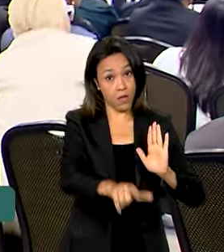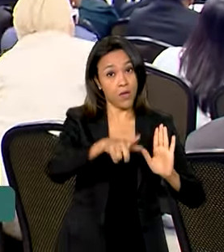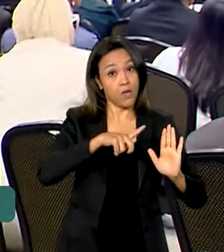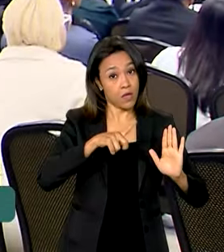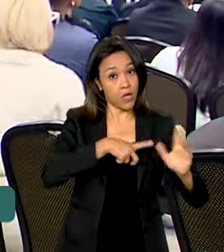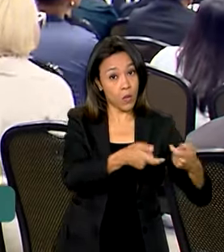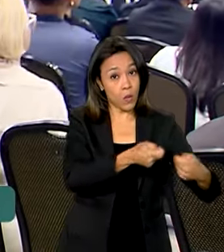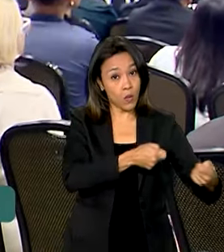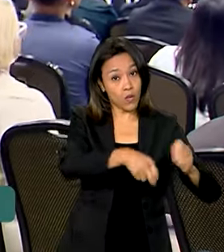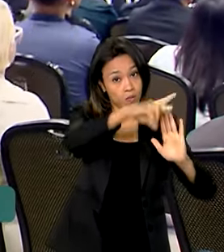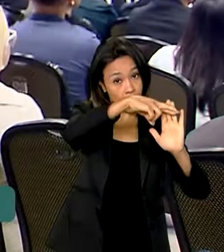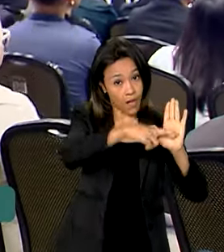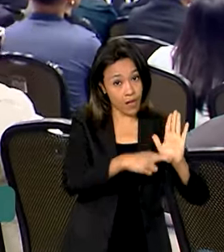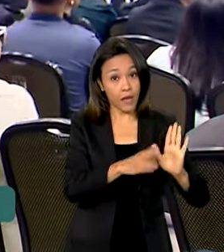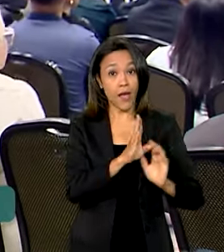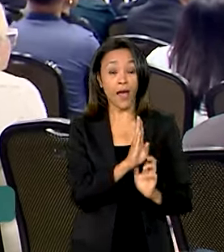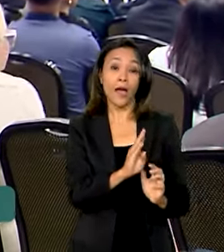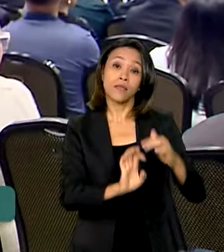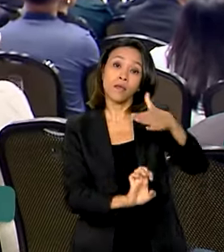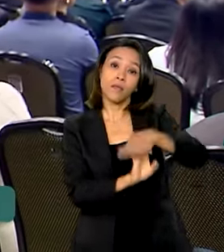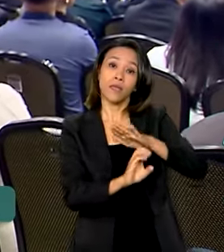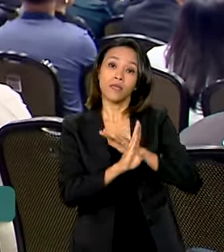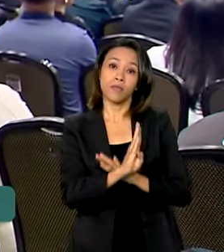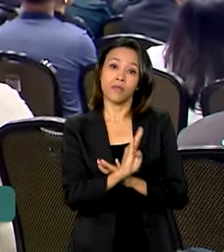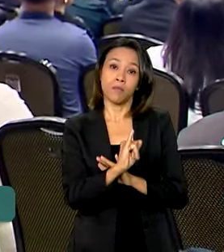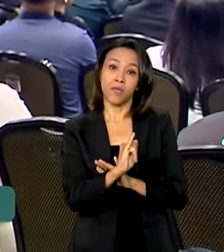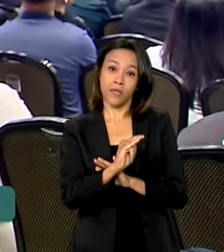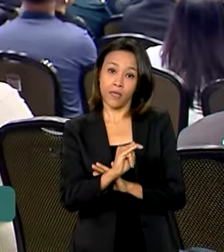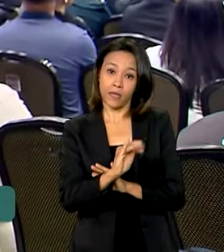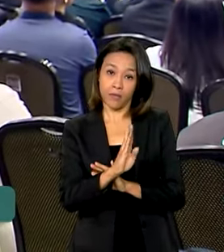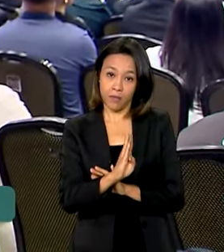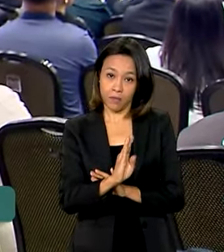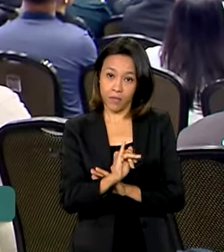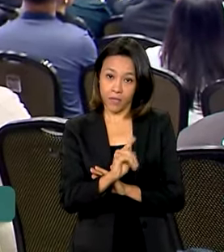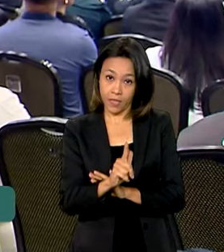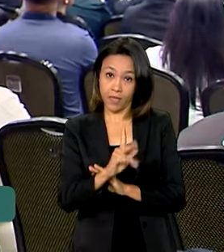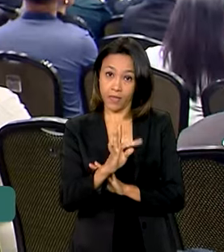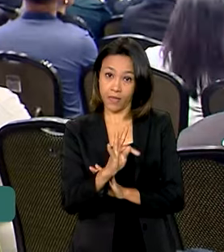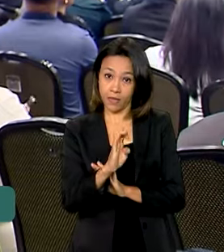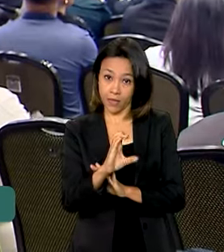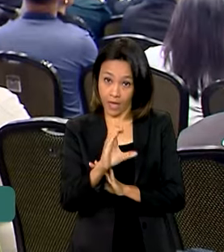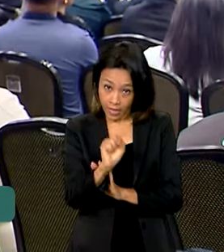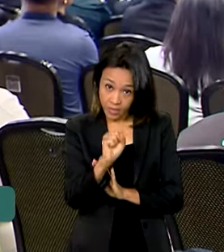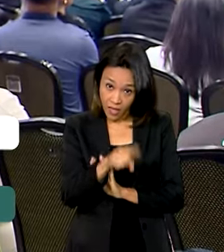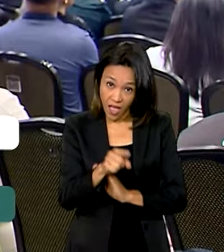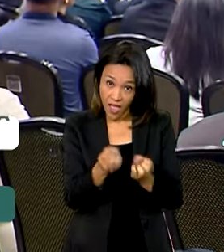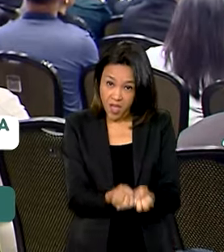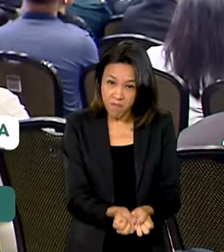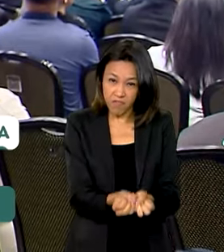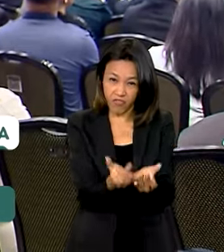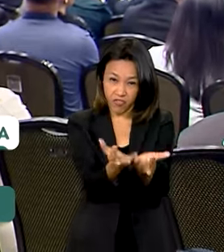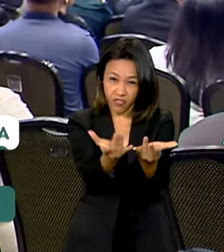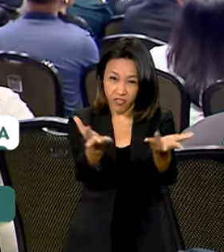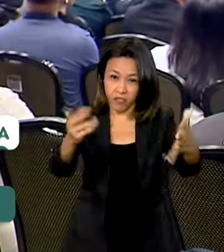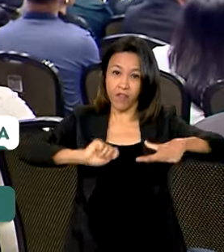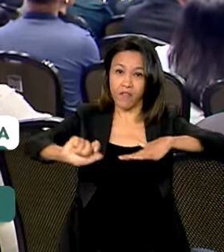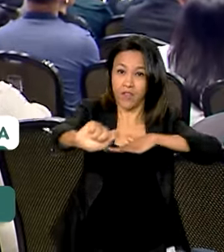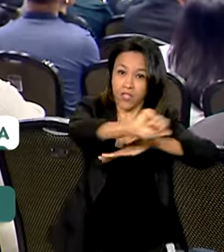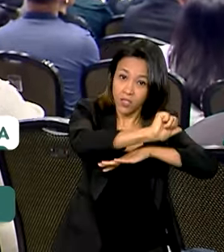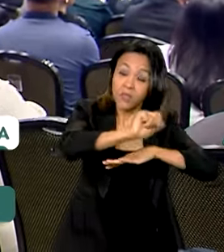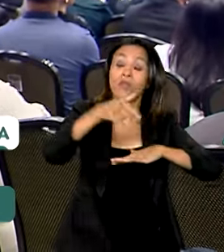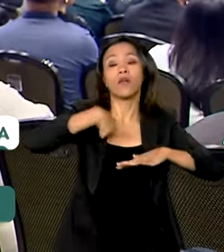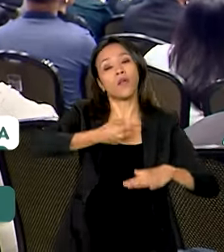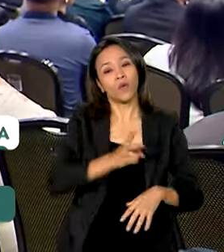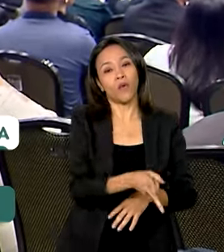Segundo o presidente, as big techs são as maiores disseminadoras de desinformação. E ele disse que pretende retomar o